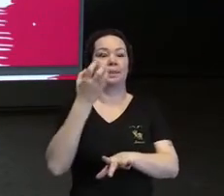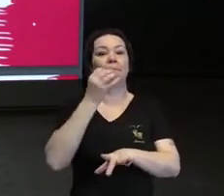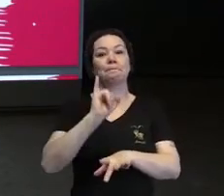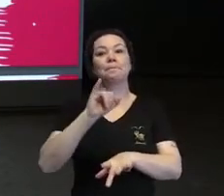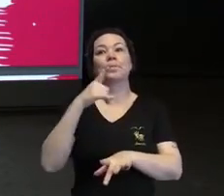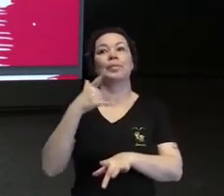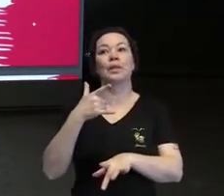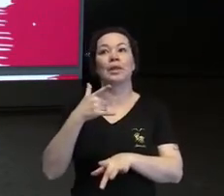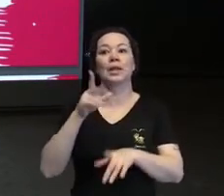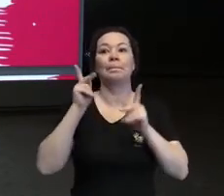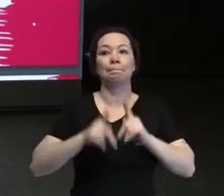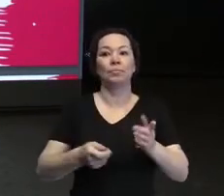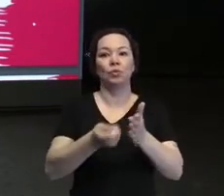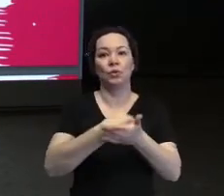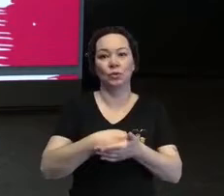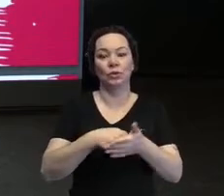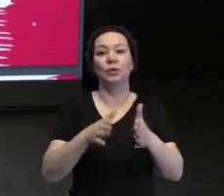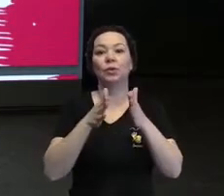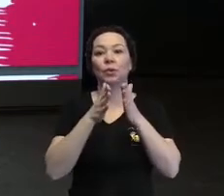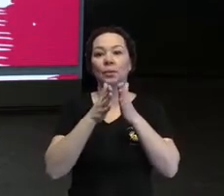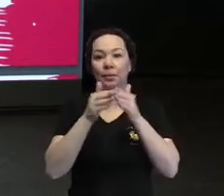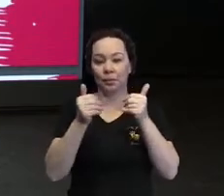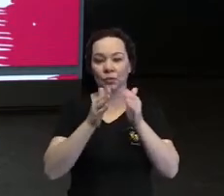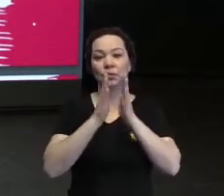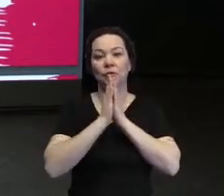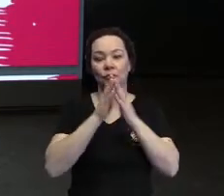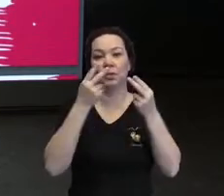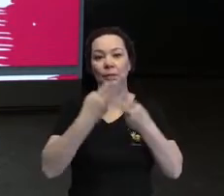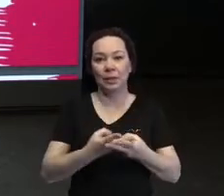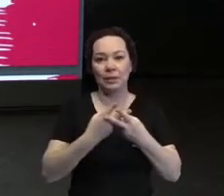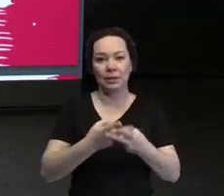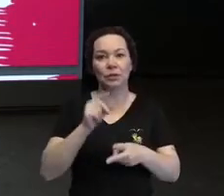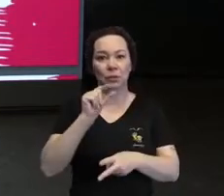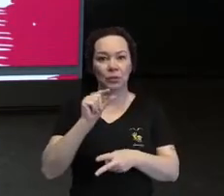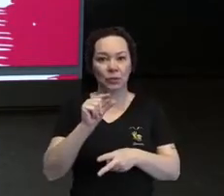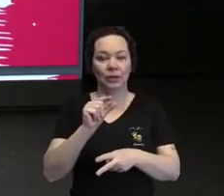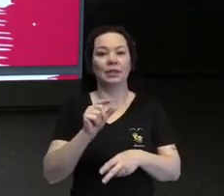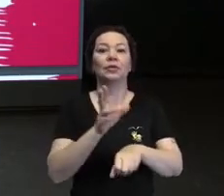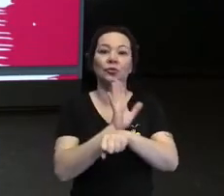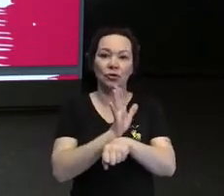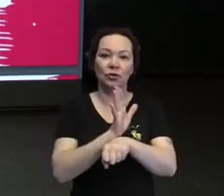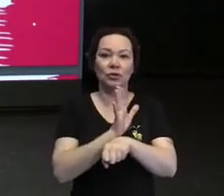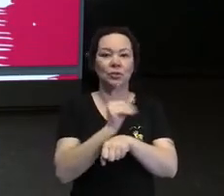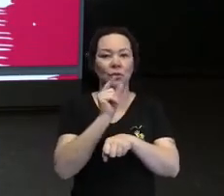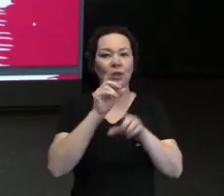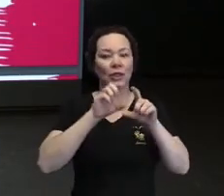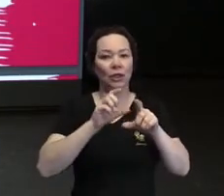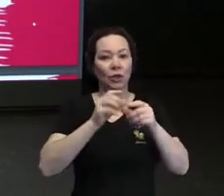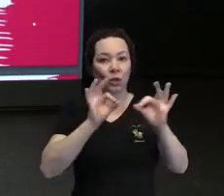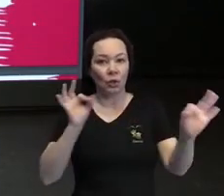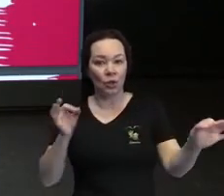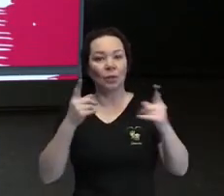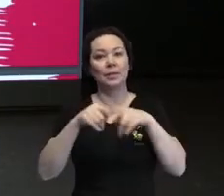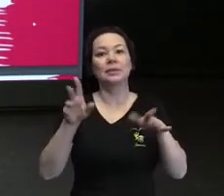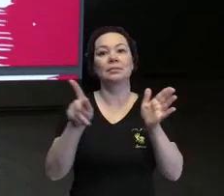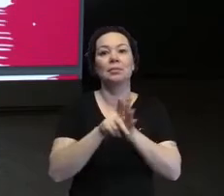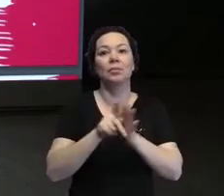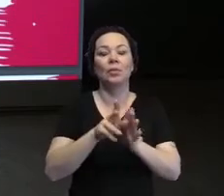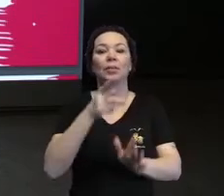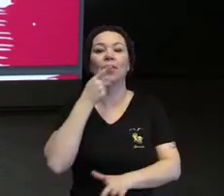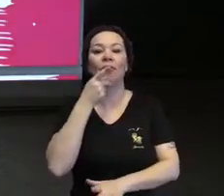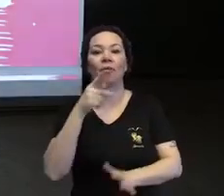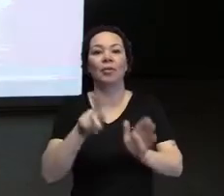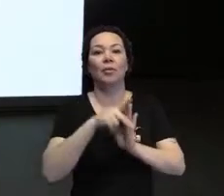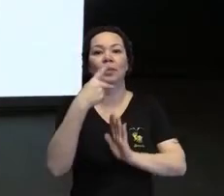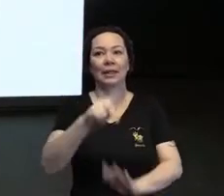ouvir alguns dos autores. Então, eu peço a paciência de vocês, o vídeo não é curto, mas é um vídeo com a fala deles, que eu acho que é de suma